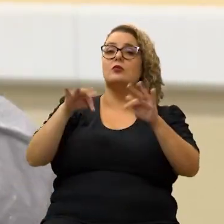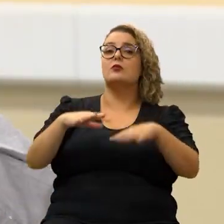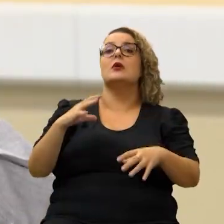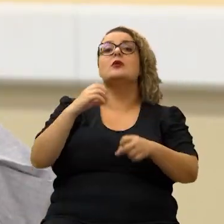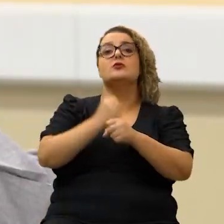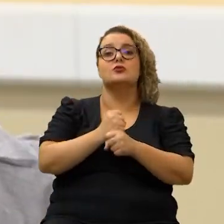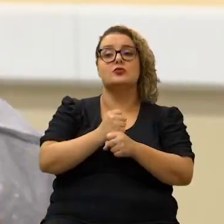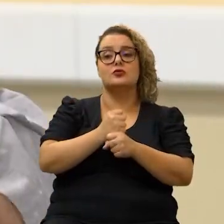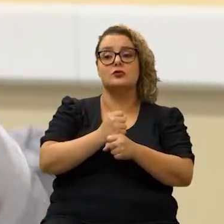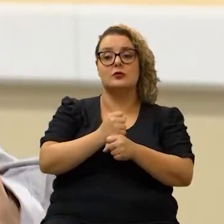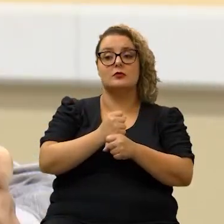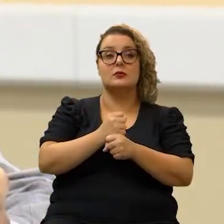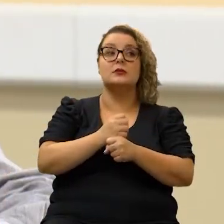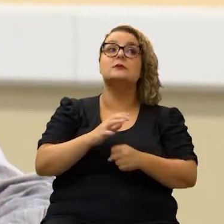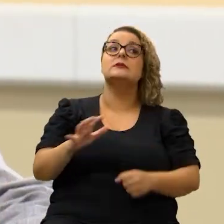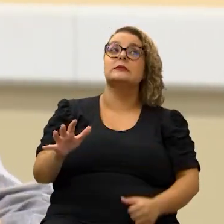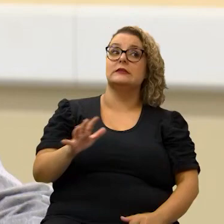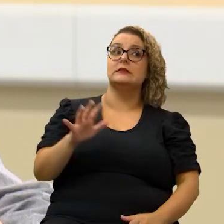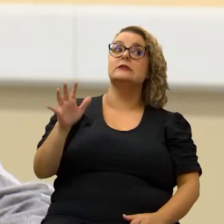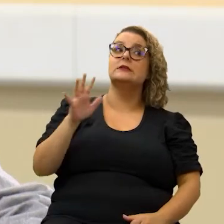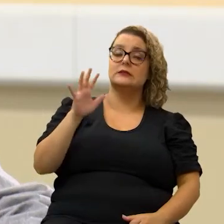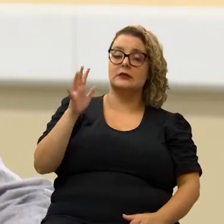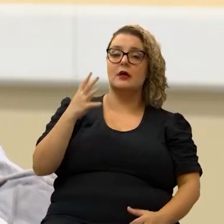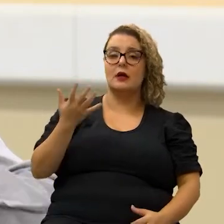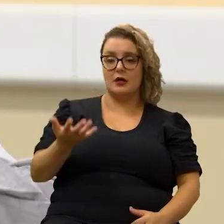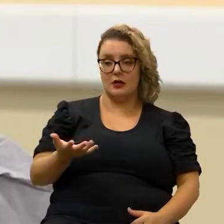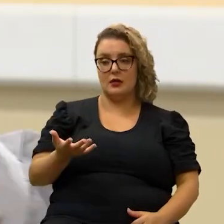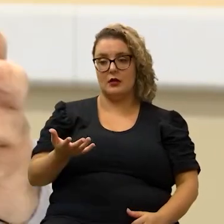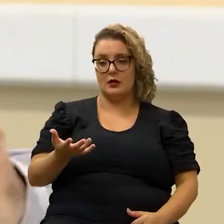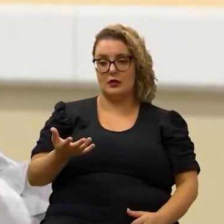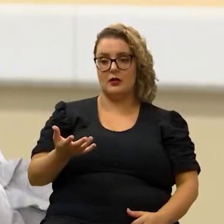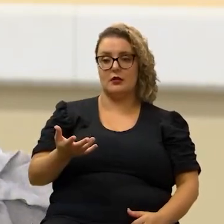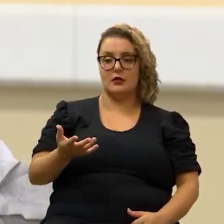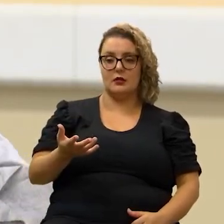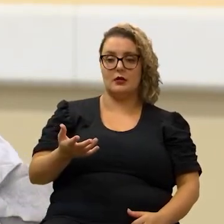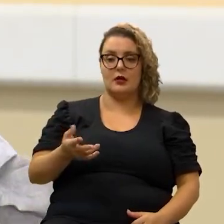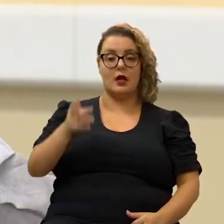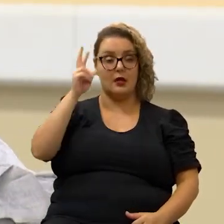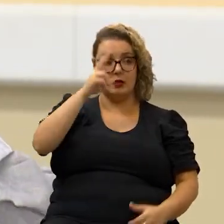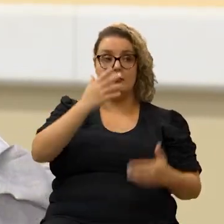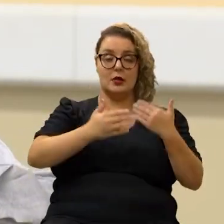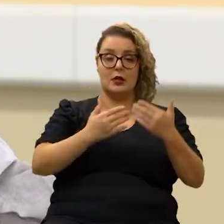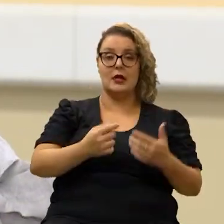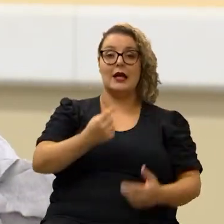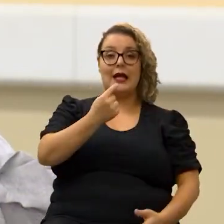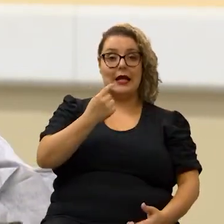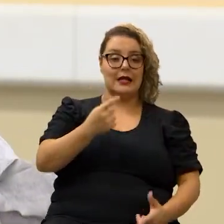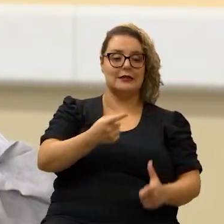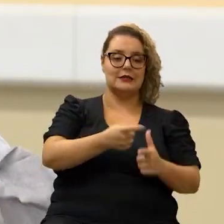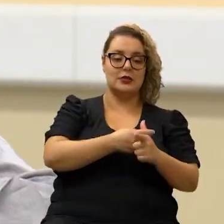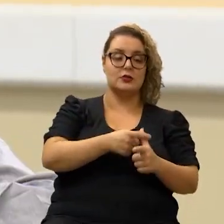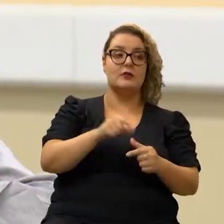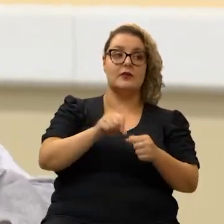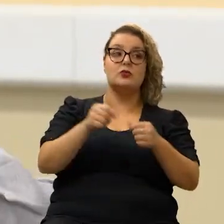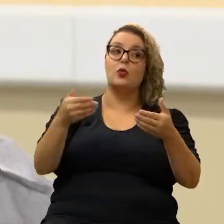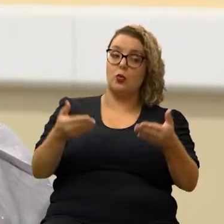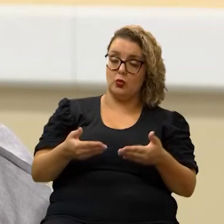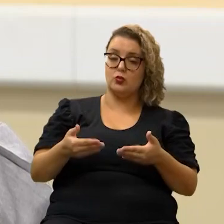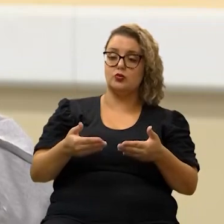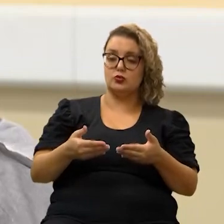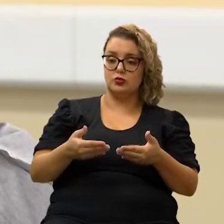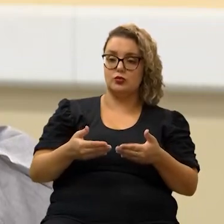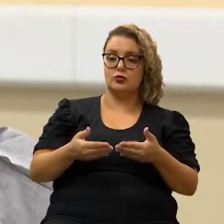soma de todas essas parcelas ficar bastante elevada e isso vai lembrando que cada dívida que eu faço hoje